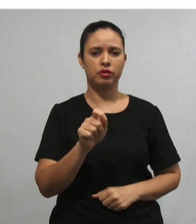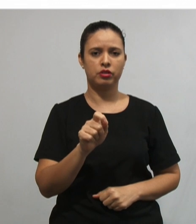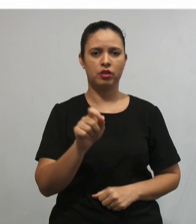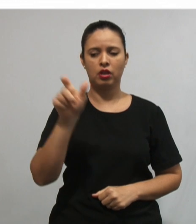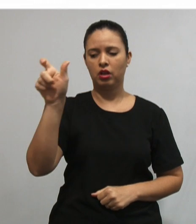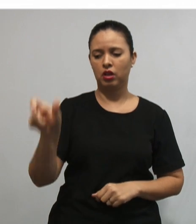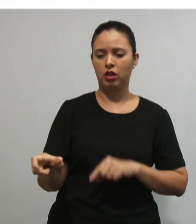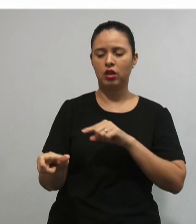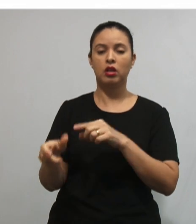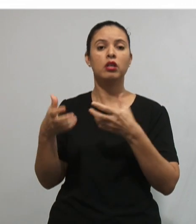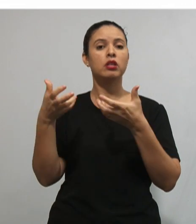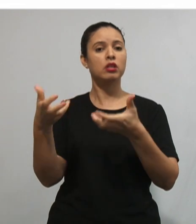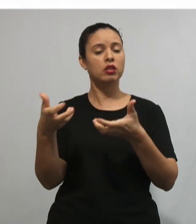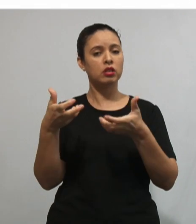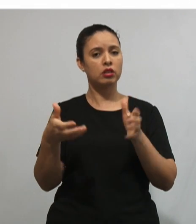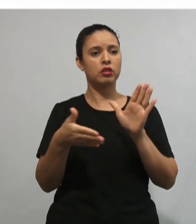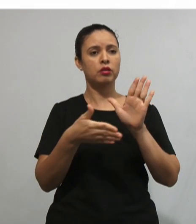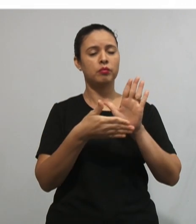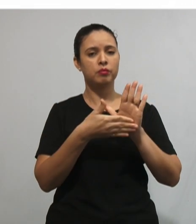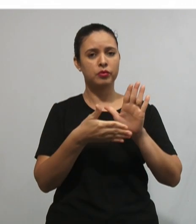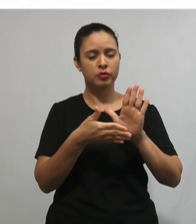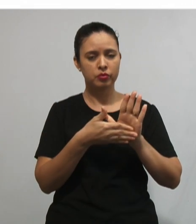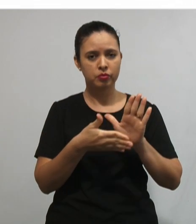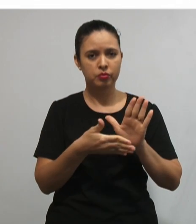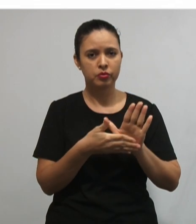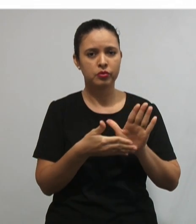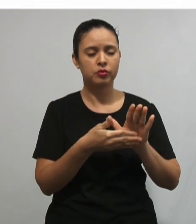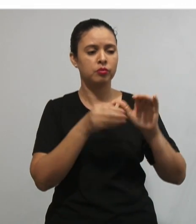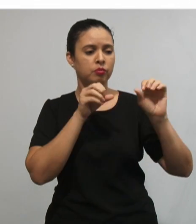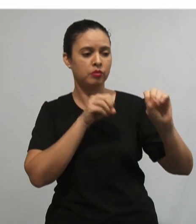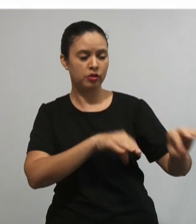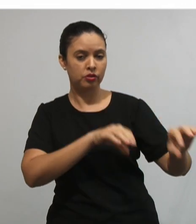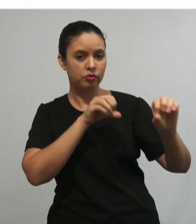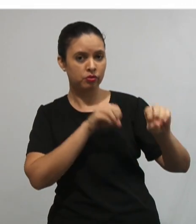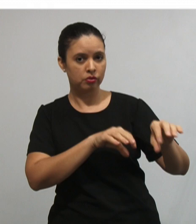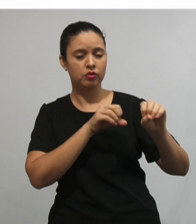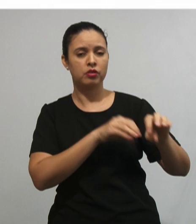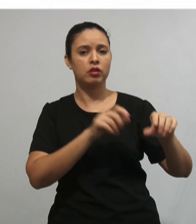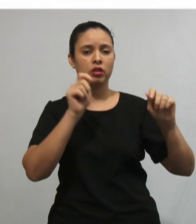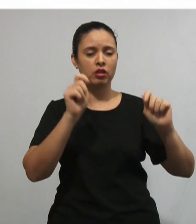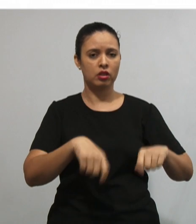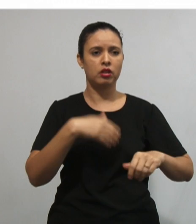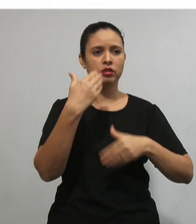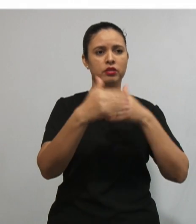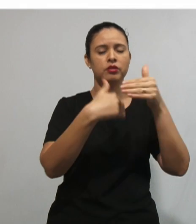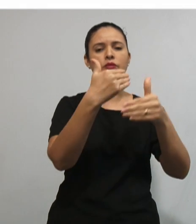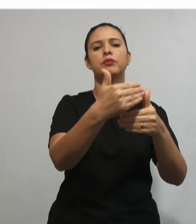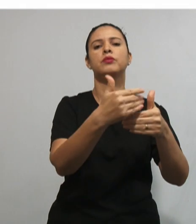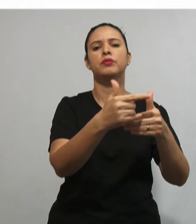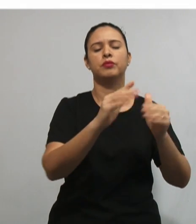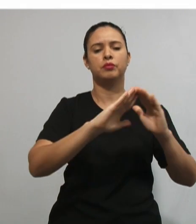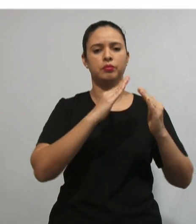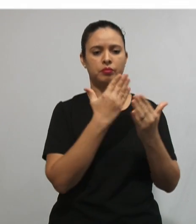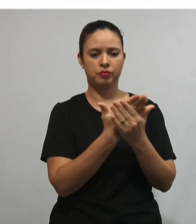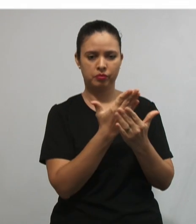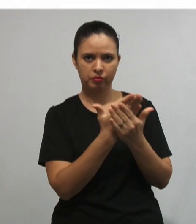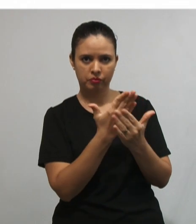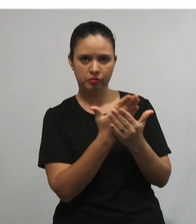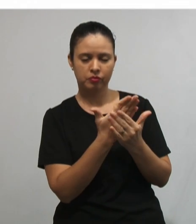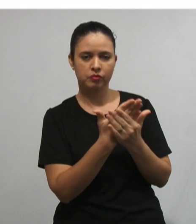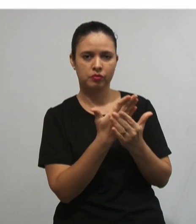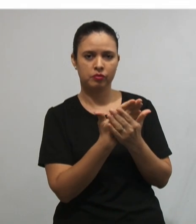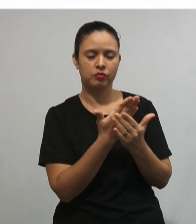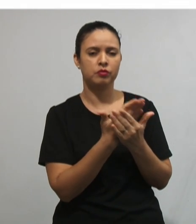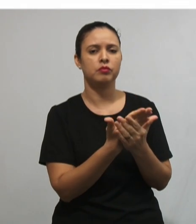ele queria? Ele queria propor uma educação que pudesse desenvolver uma escola popular.